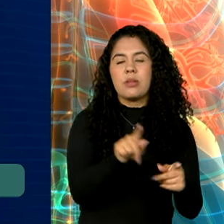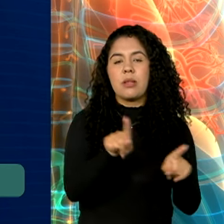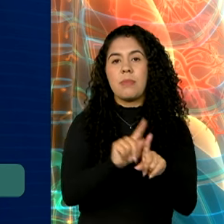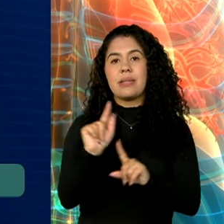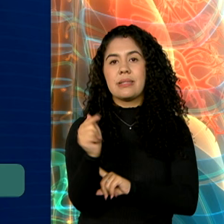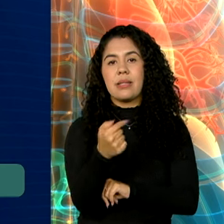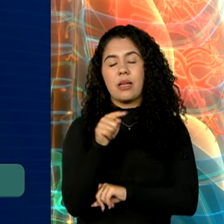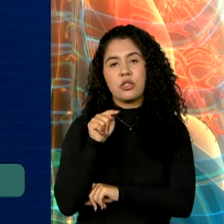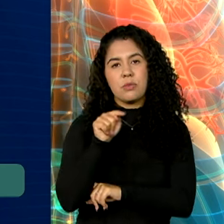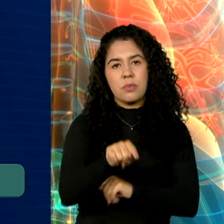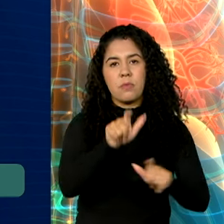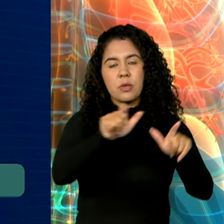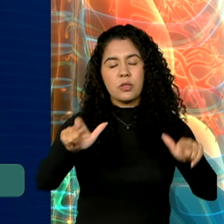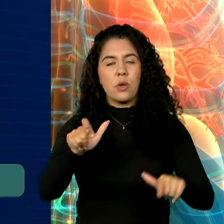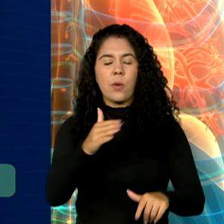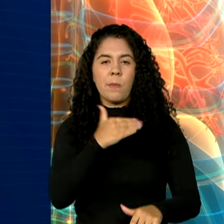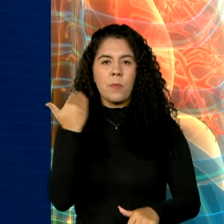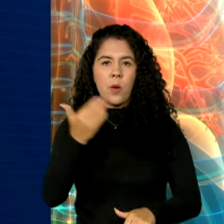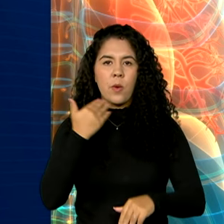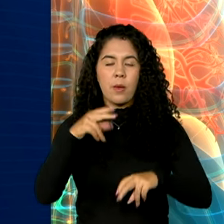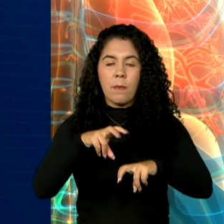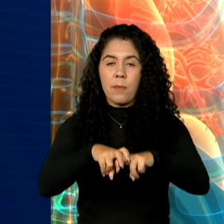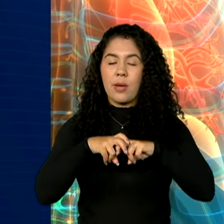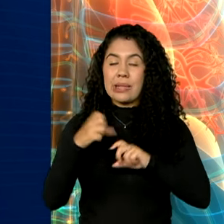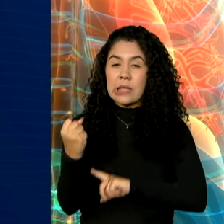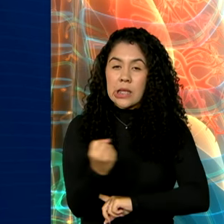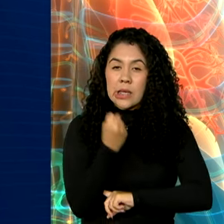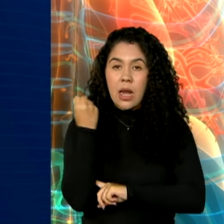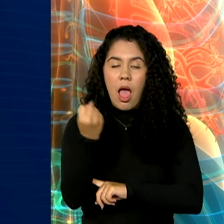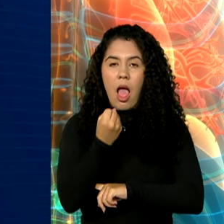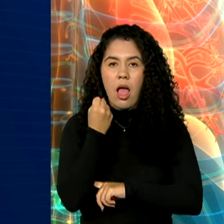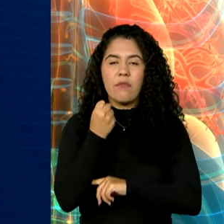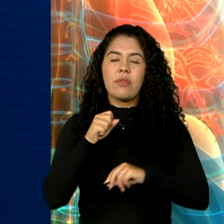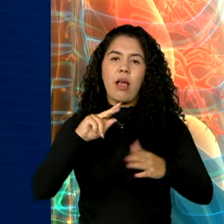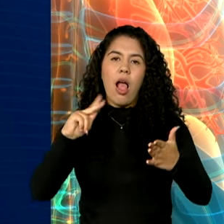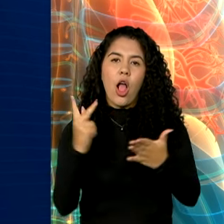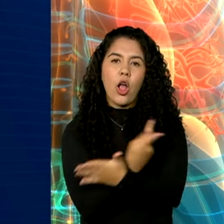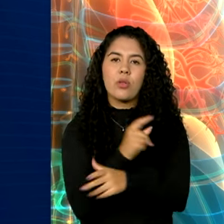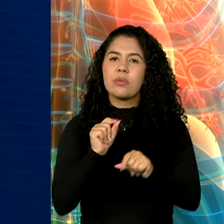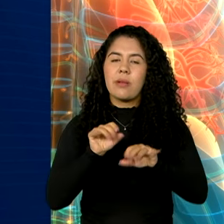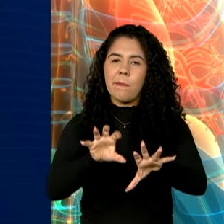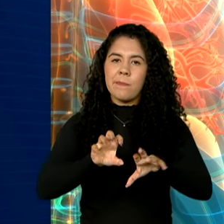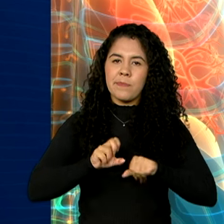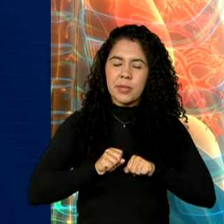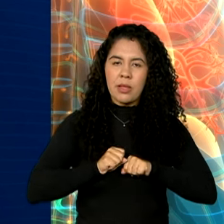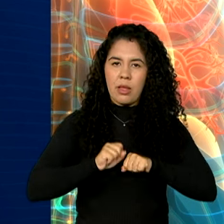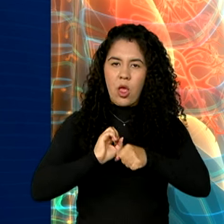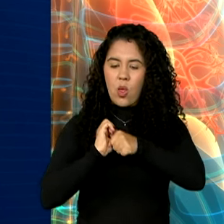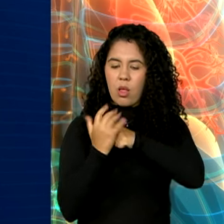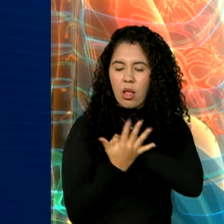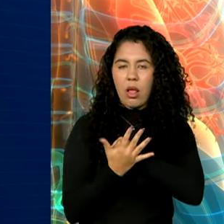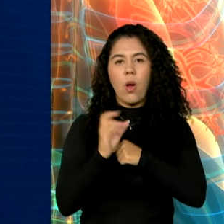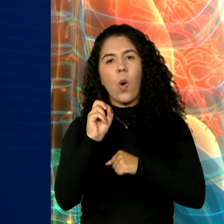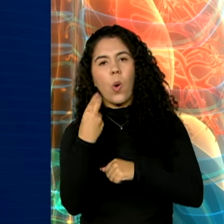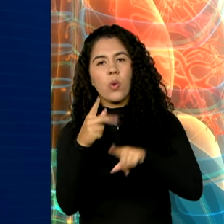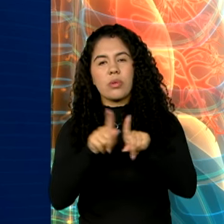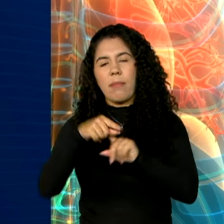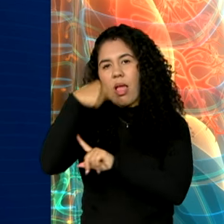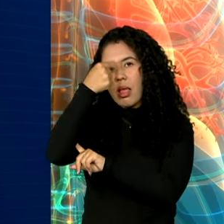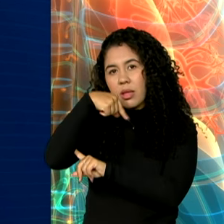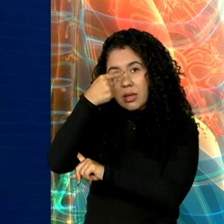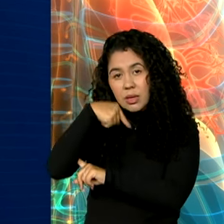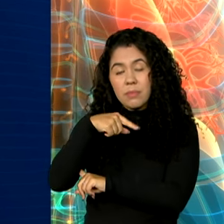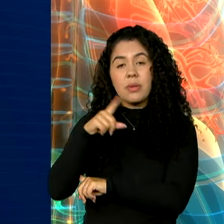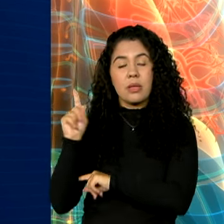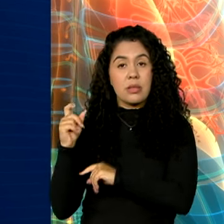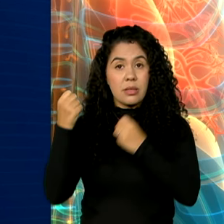respiratória aguda grave, que pode ocorrer na evolução da Covid-19 ou de uma gripe. Segundo o Ministério da Saúde,